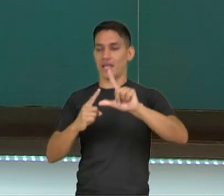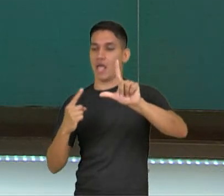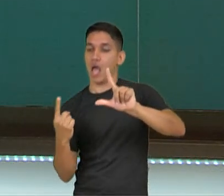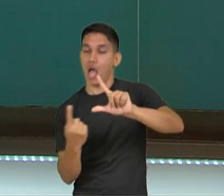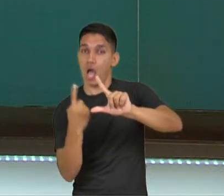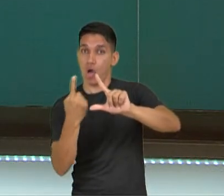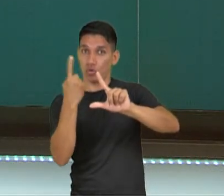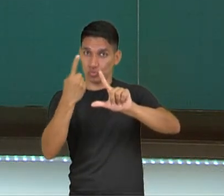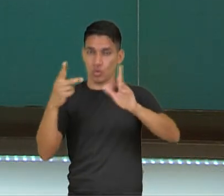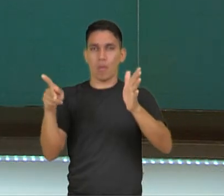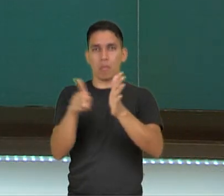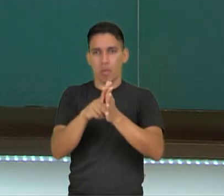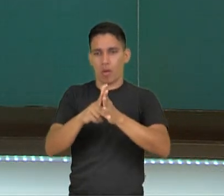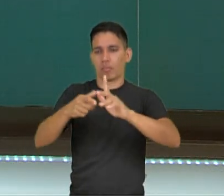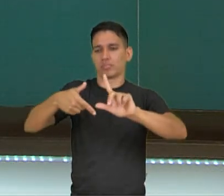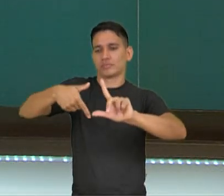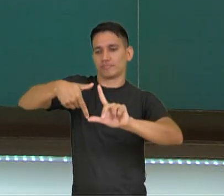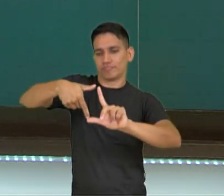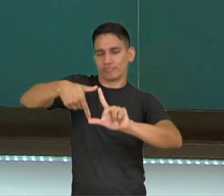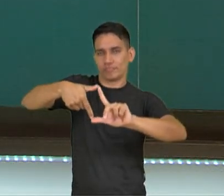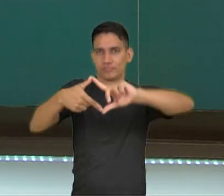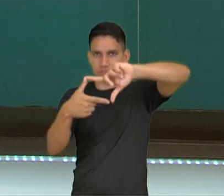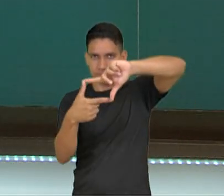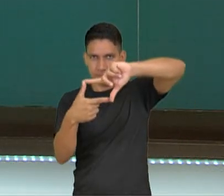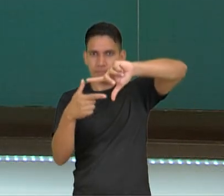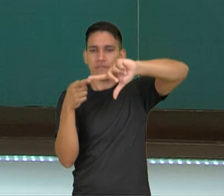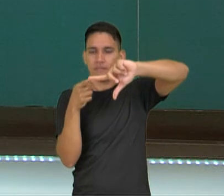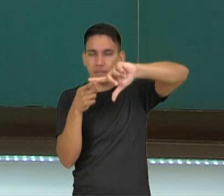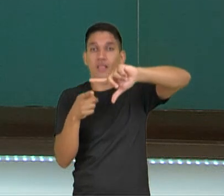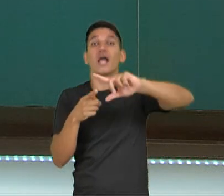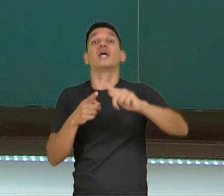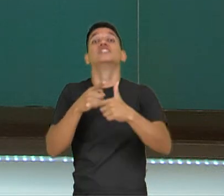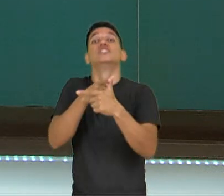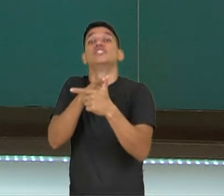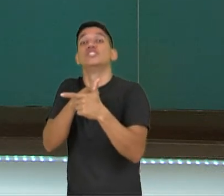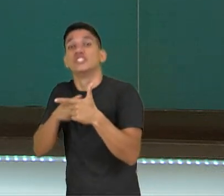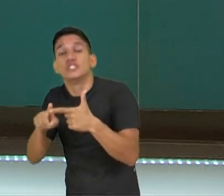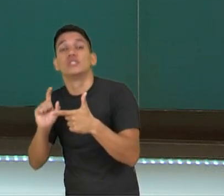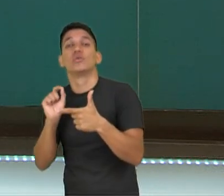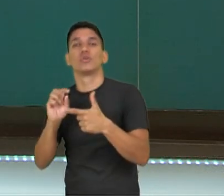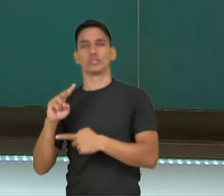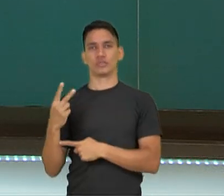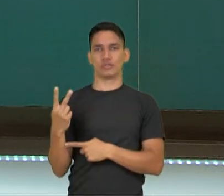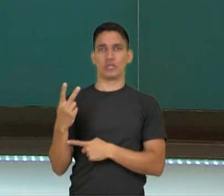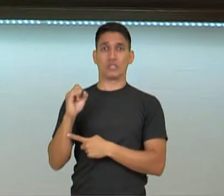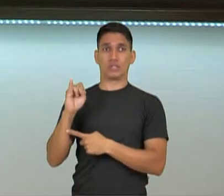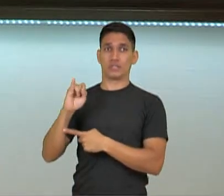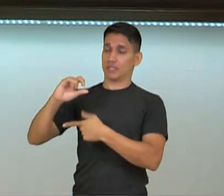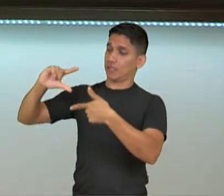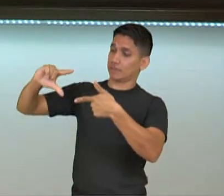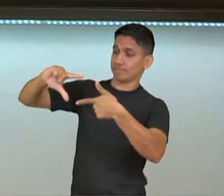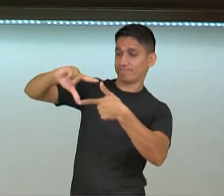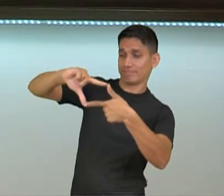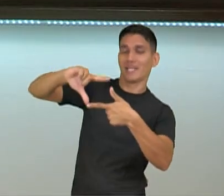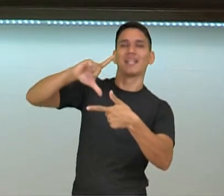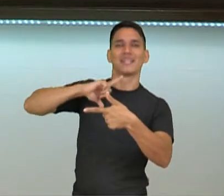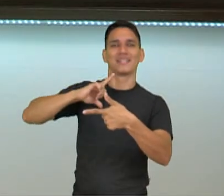do retângulo e fazer o quê? Dividir por dois. Se eu fechar aqui, eu não tenho meu retângulo? Tenho.